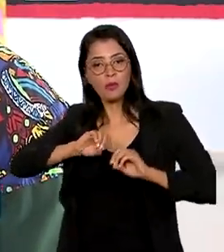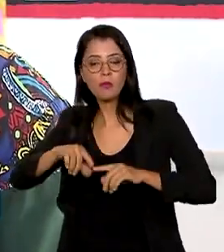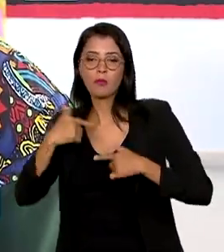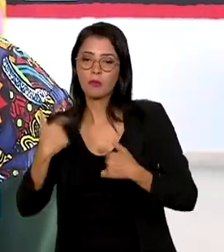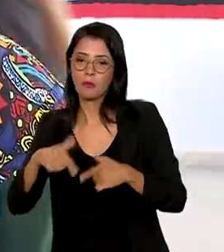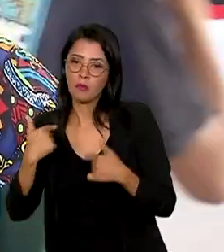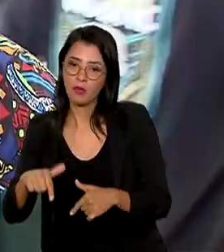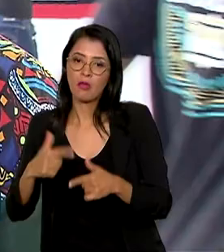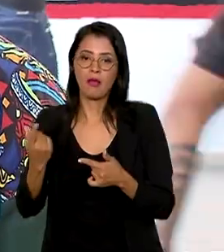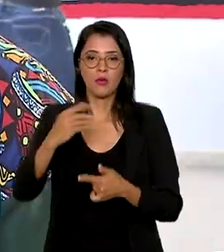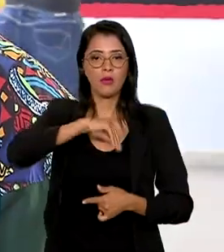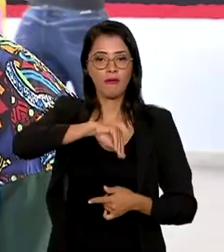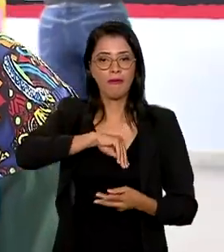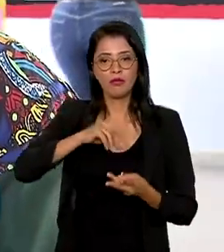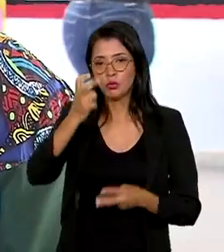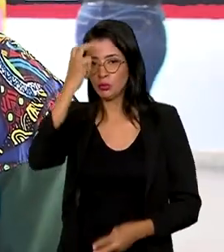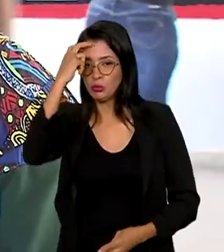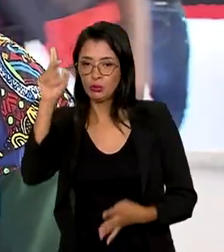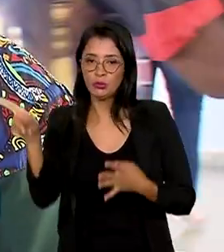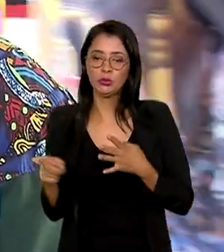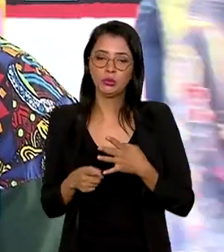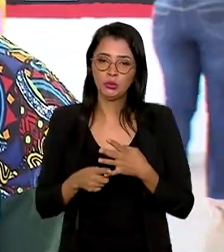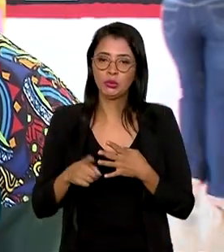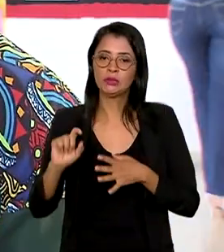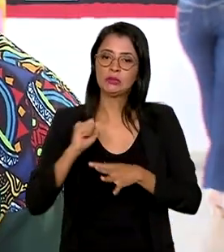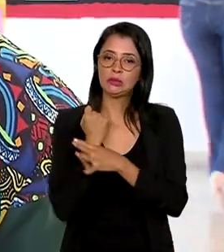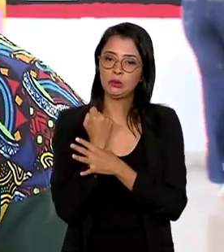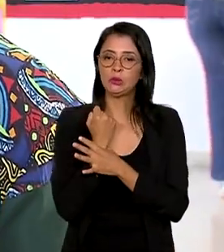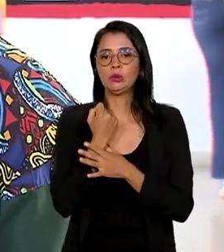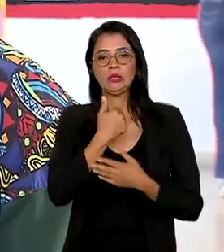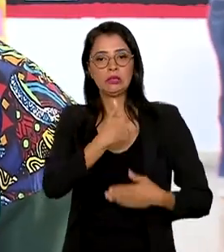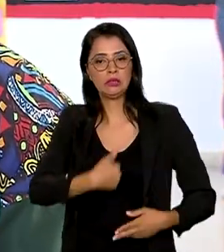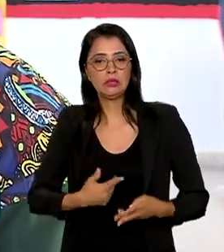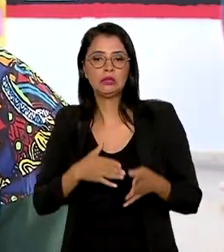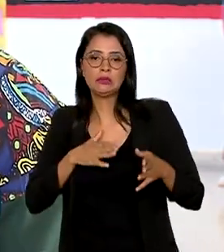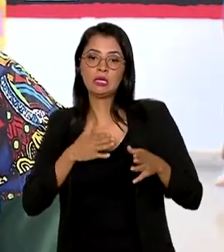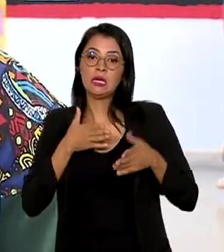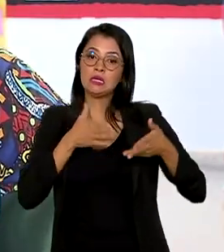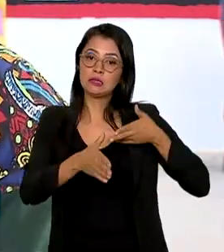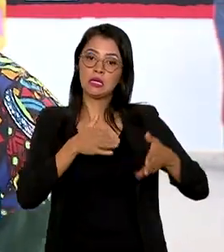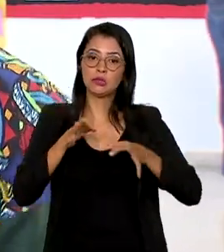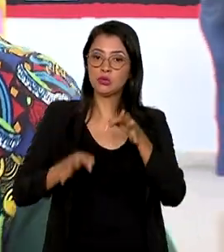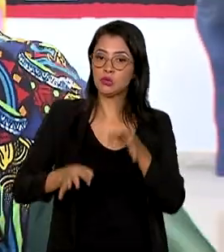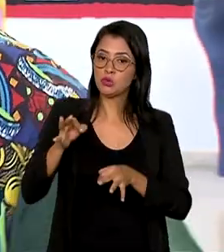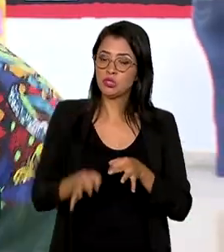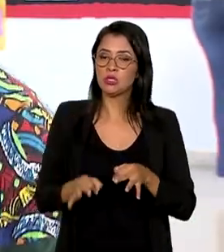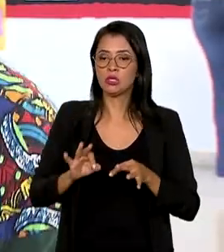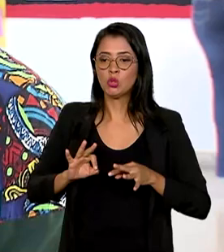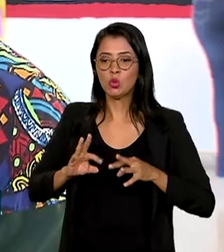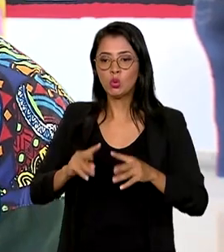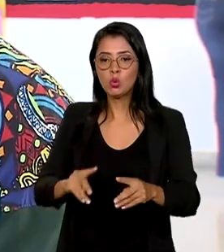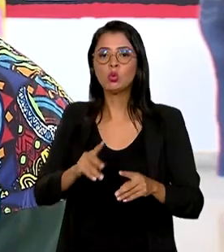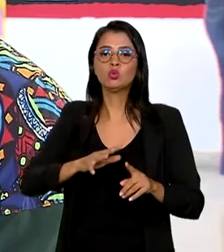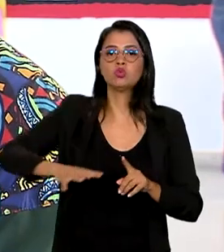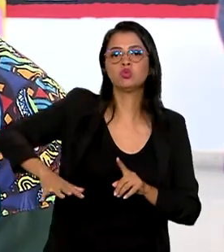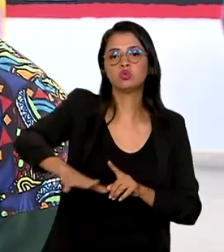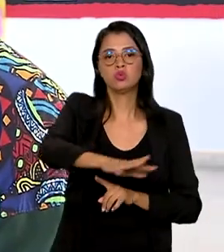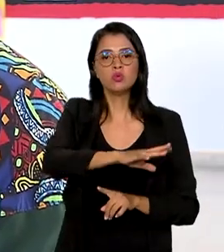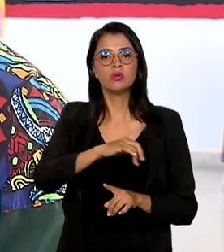emprego e renda, cultura, segurança pública, acesso à justiça. Tudo que permeia